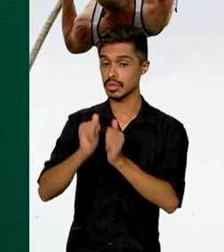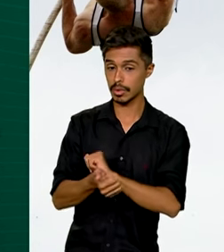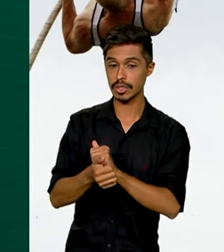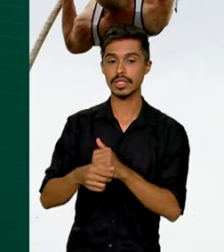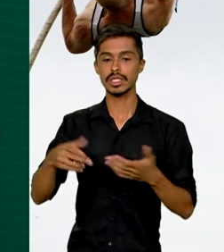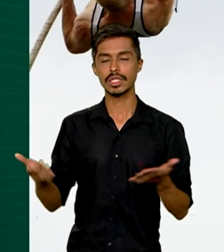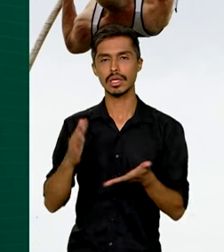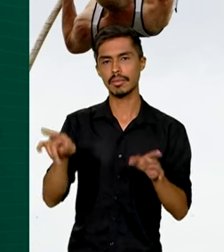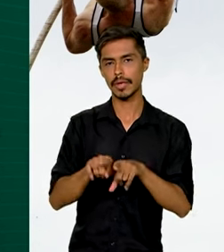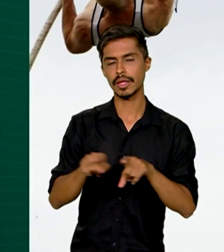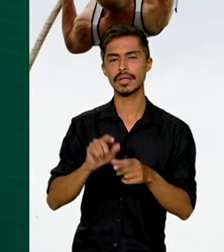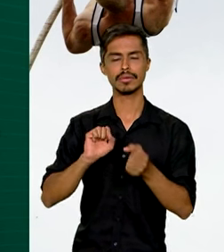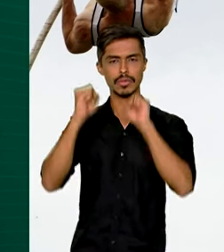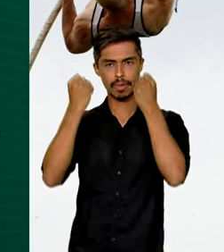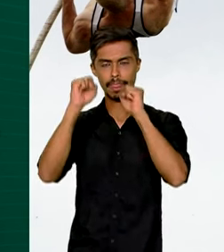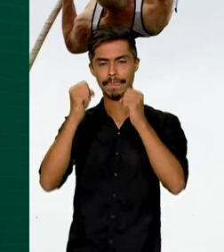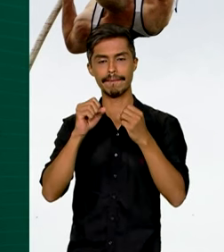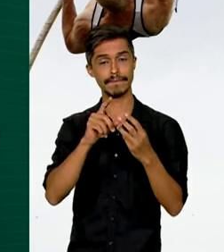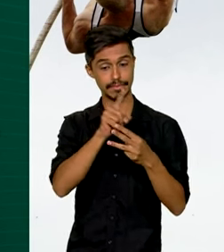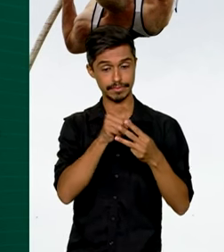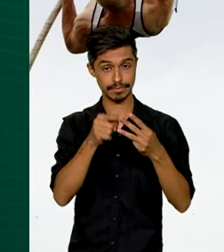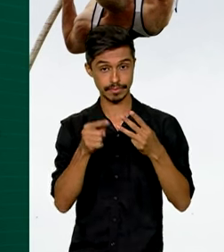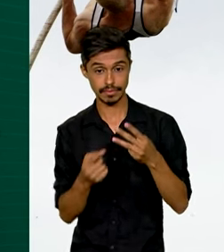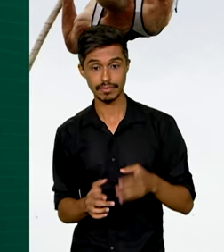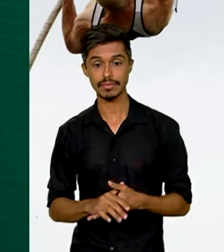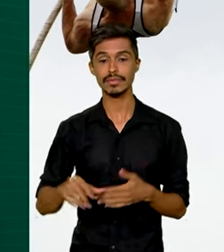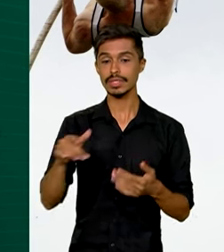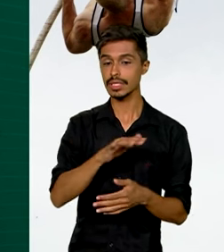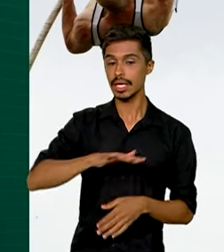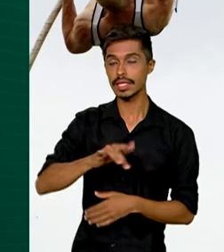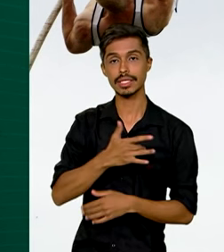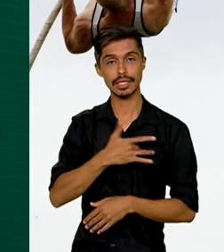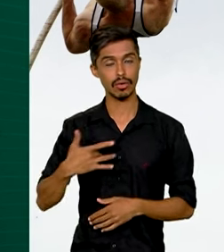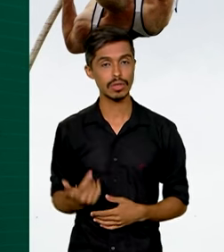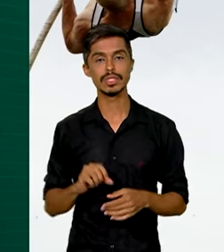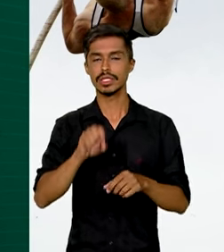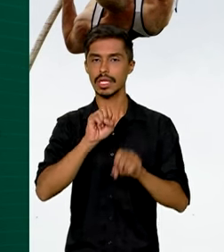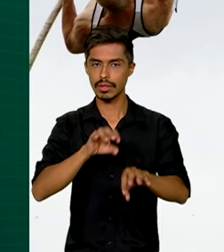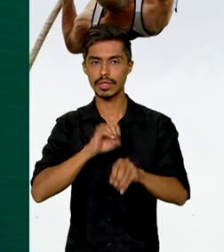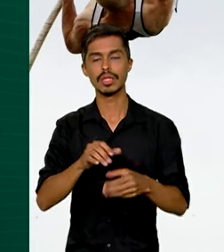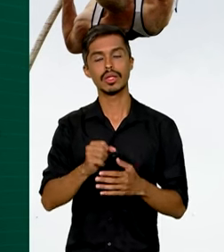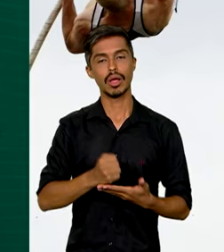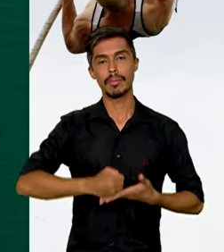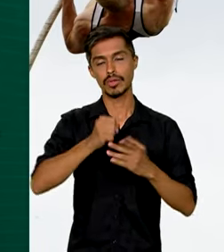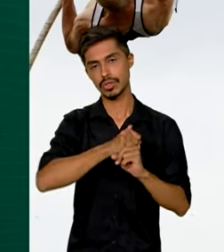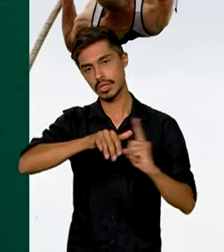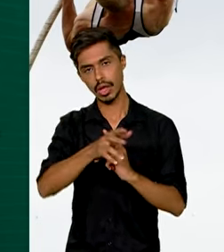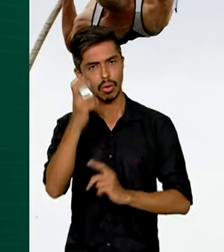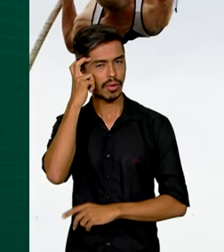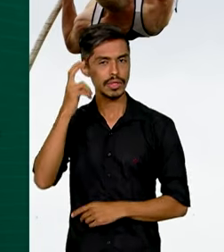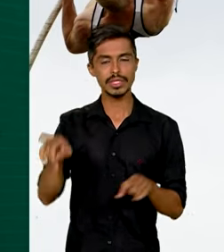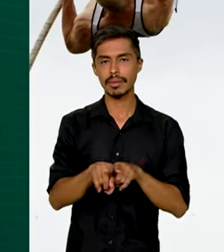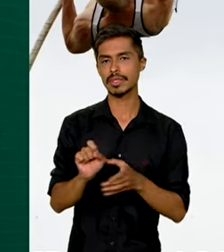e da atividade física, há ações nas áreas da saúde, da educação, da assistência social, da cultura e